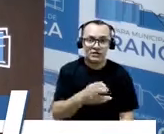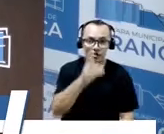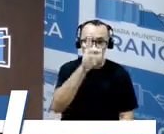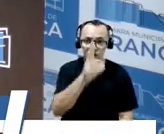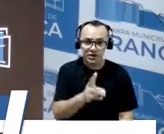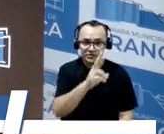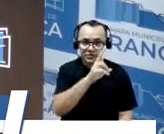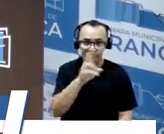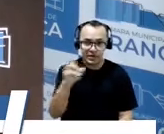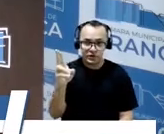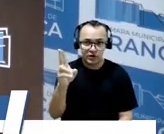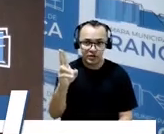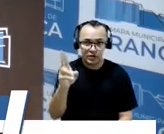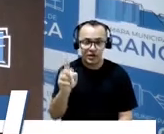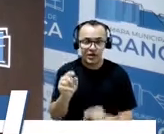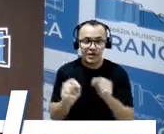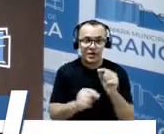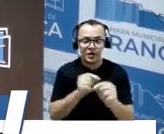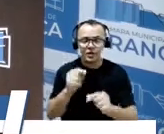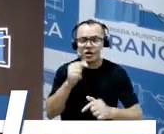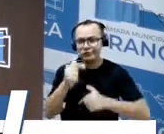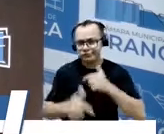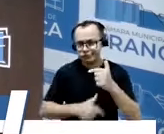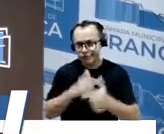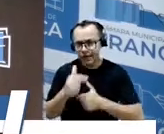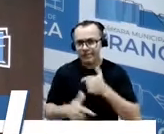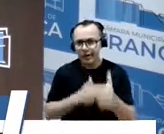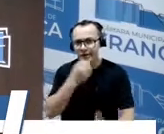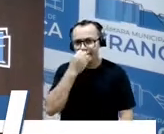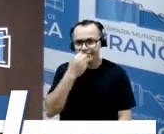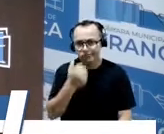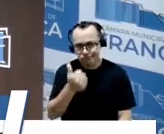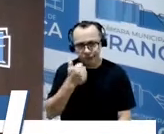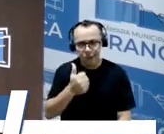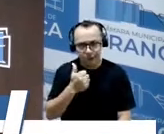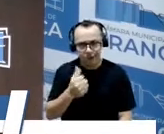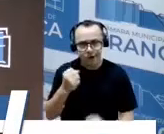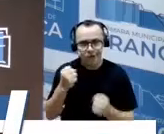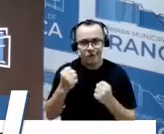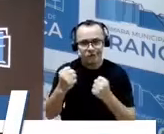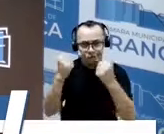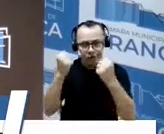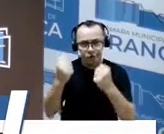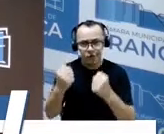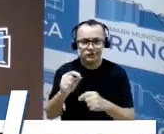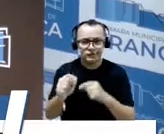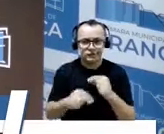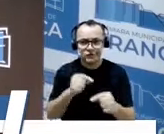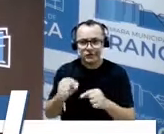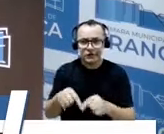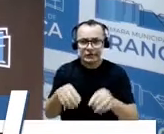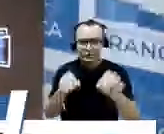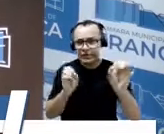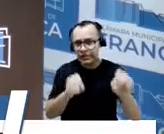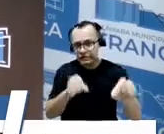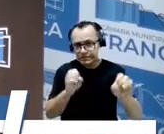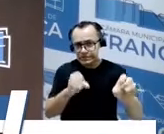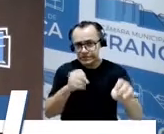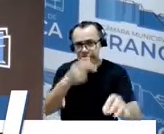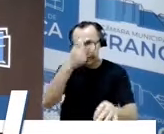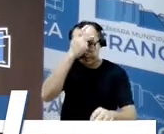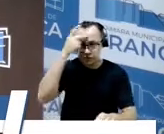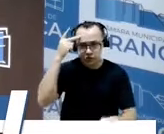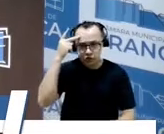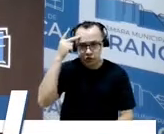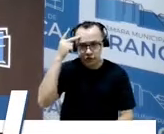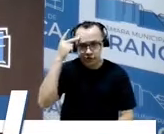que tem feito um trabalho muito bom e muito forte de evangelização com as pessoas. Isso é importante. Eu quero frisar